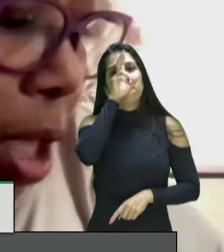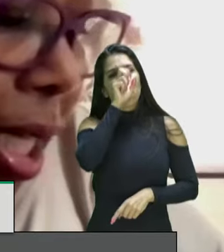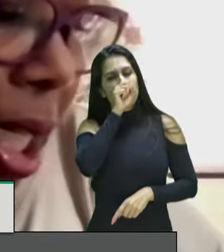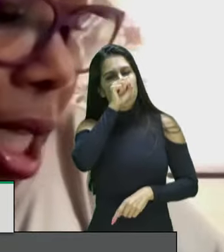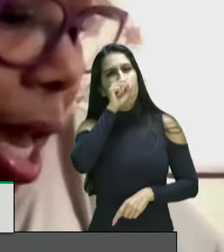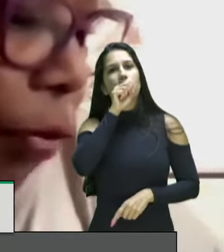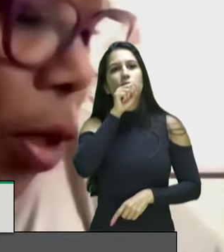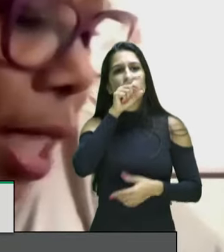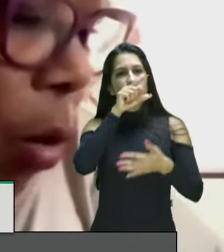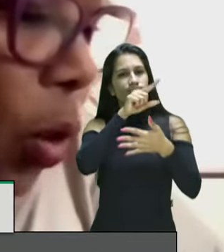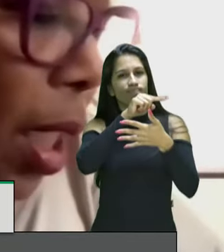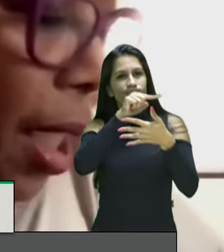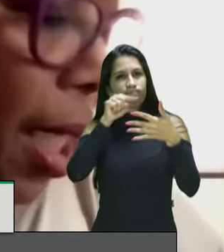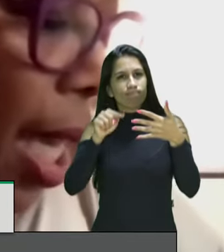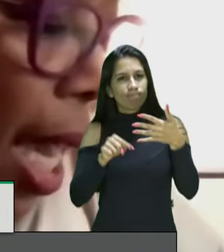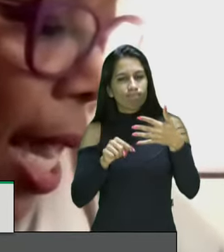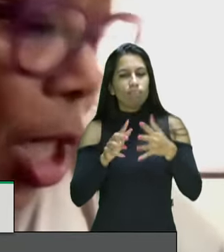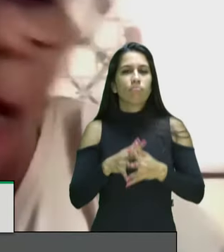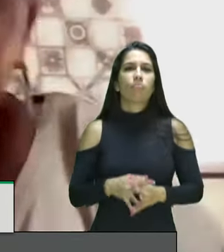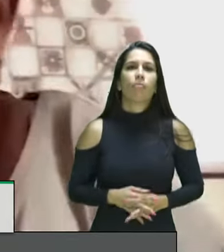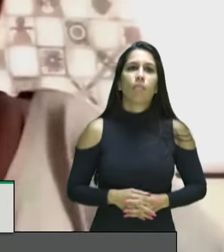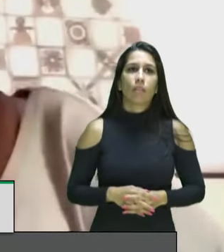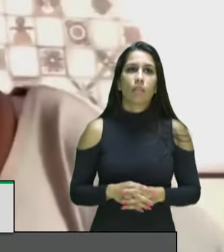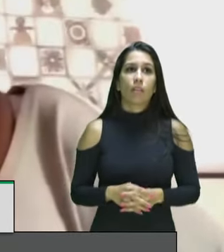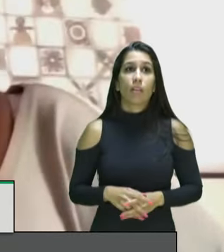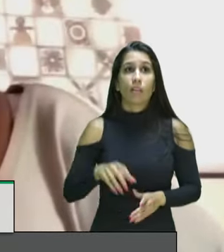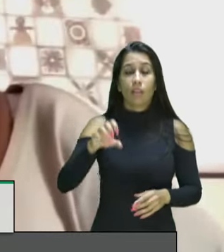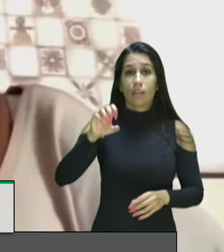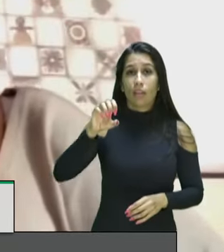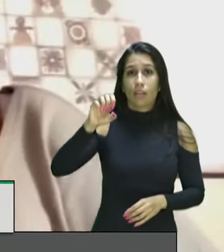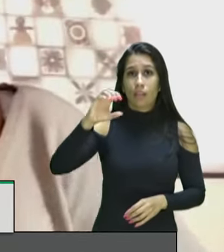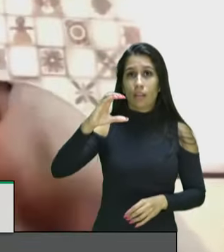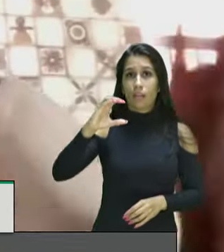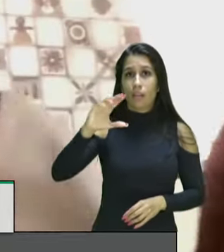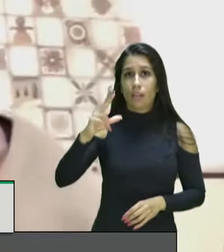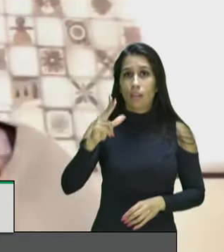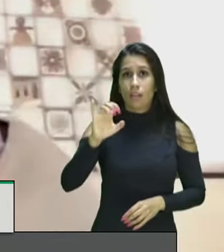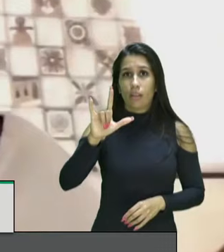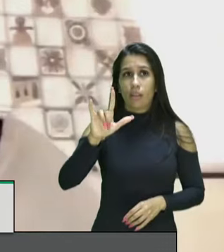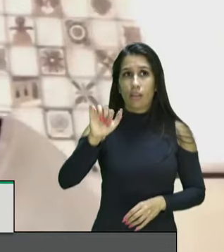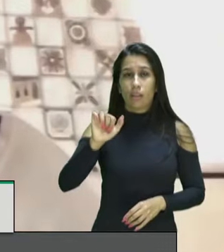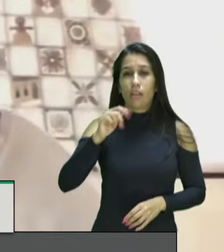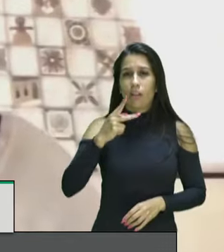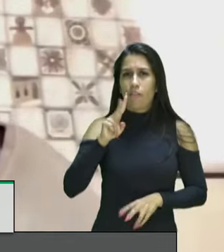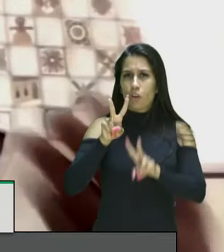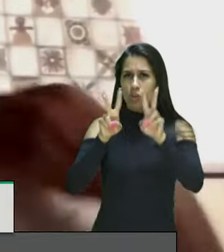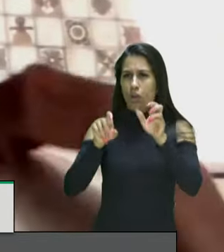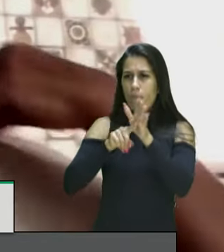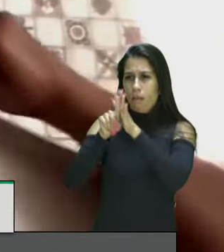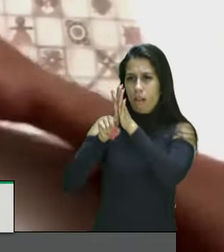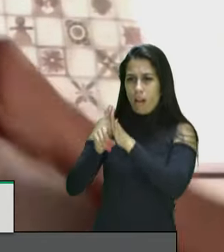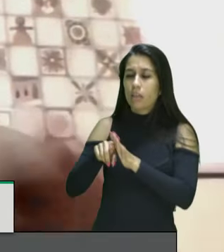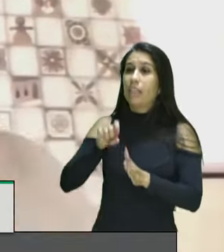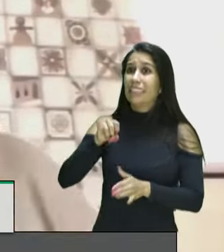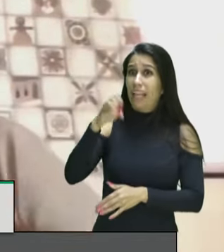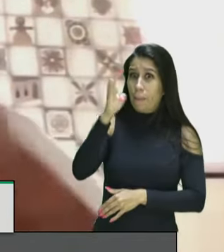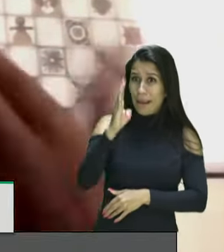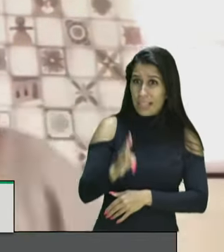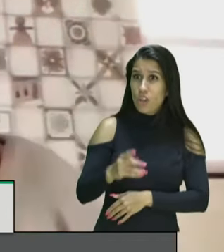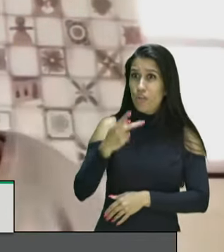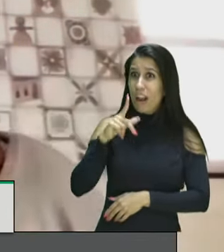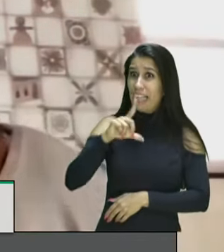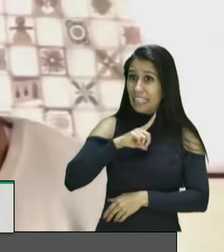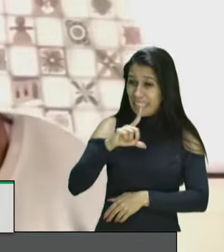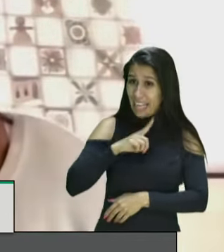eu gostaria de reforçar o que Sheila traz em relação ao censo se o Brasil reconhece que tem racismo se o